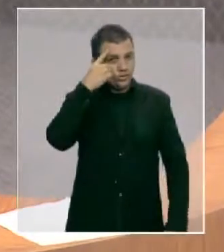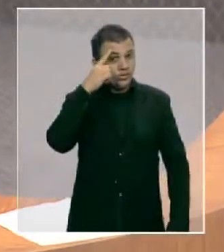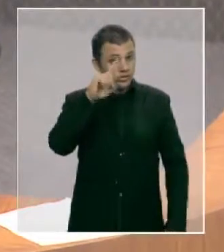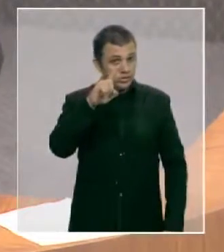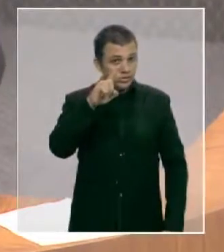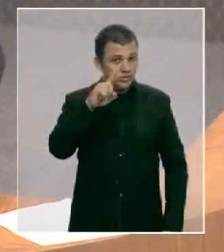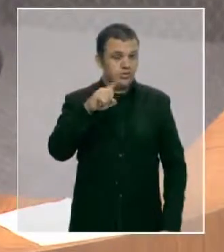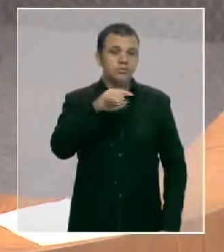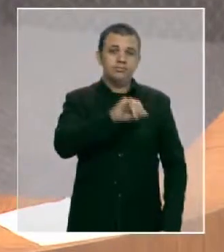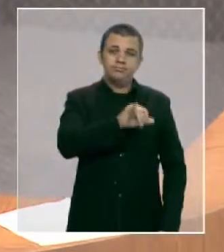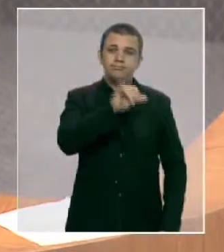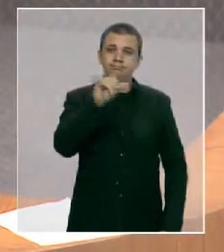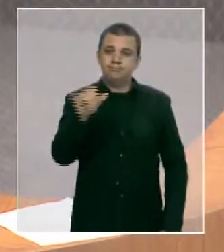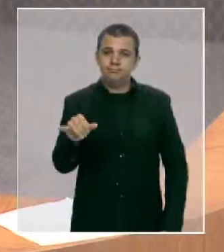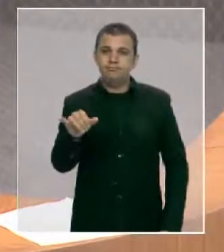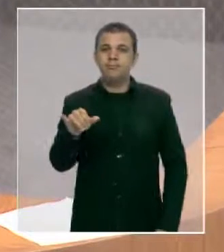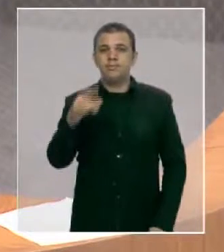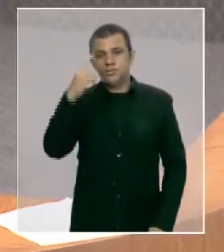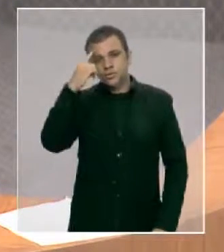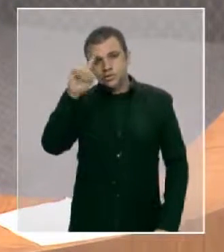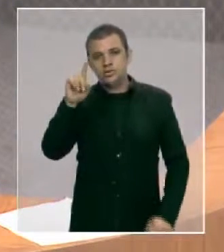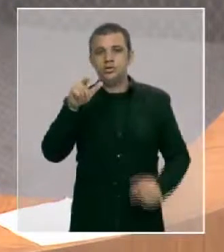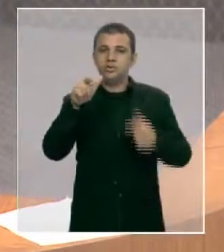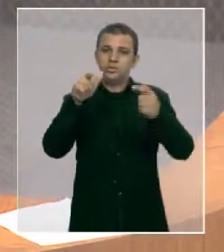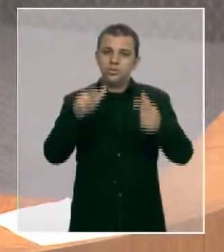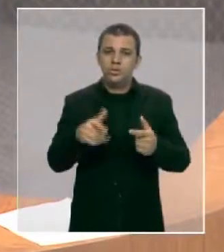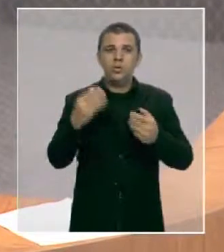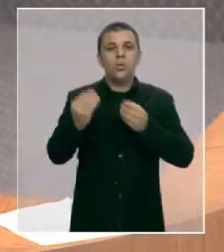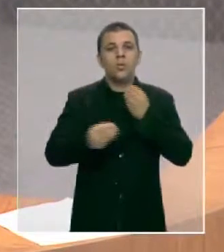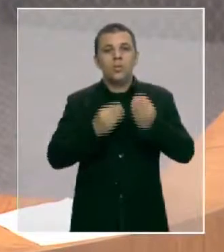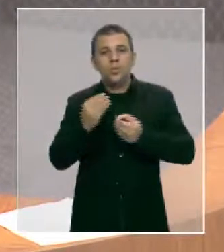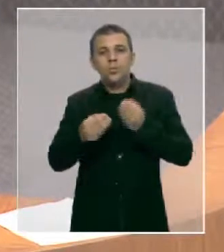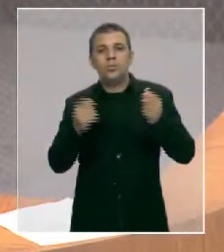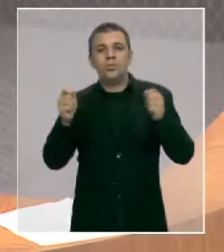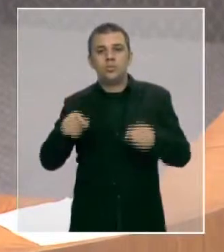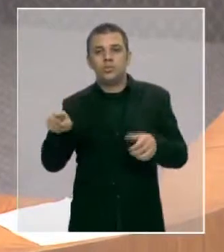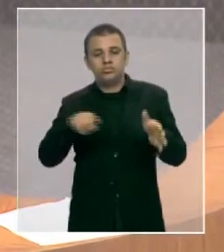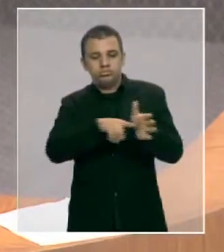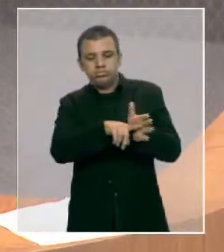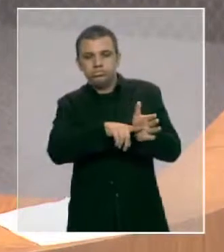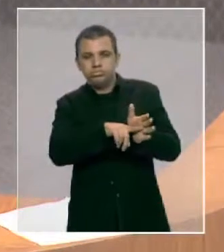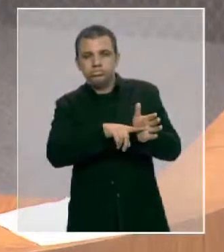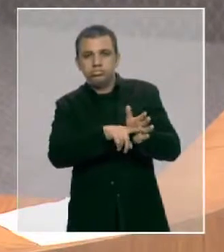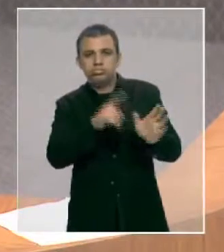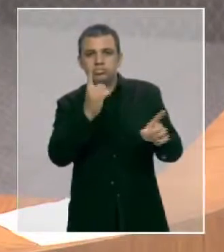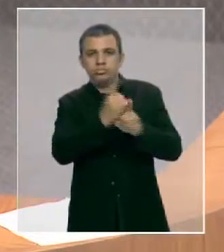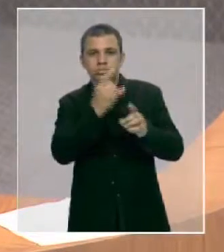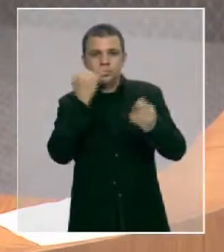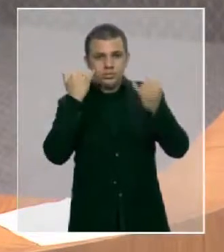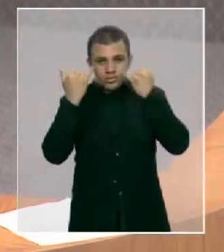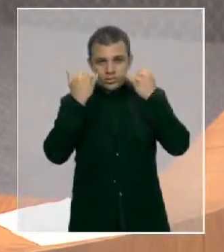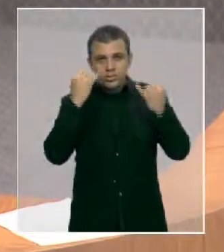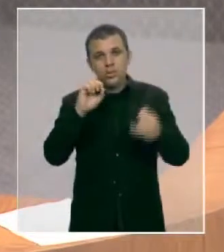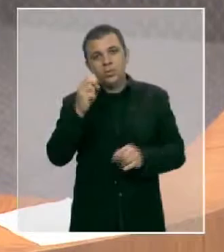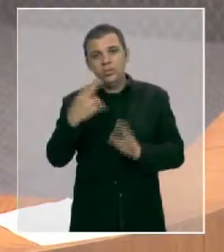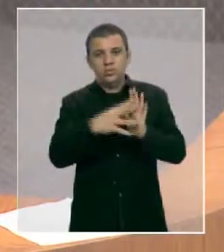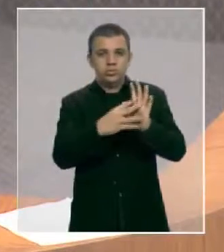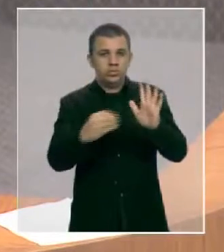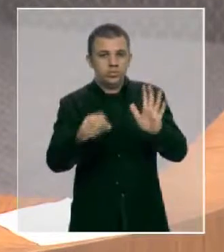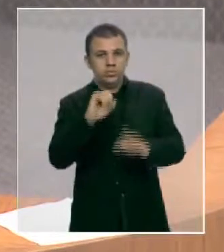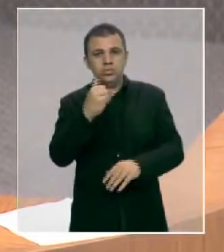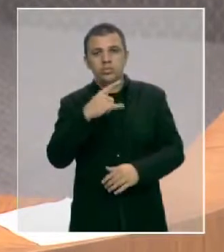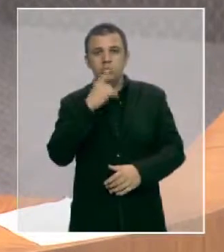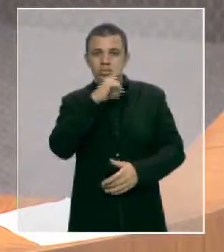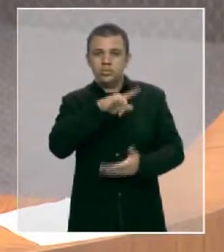comunicar data local e modo para se realizar a consulta, efetuar a reprodução ou obter a certidão,